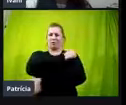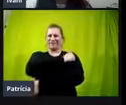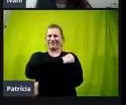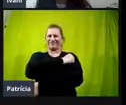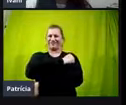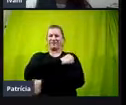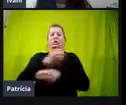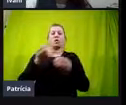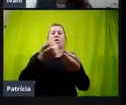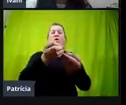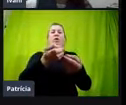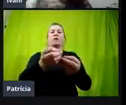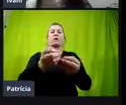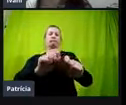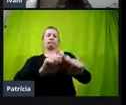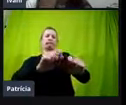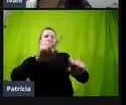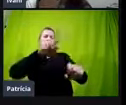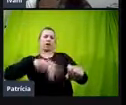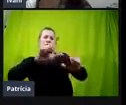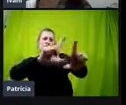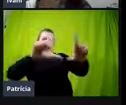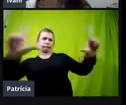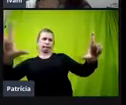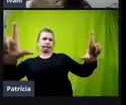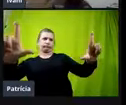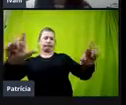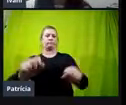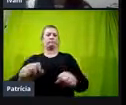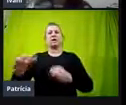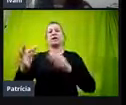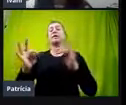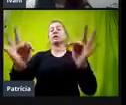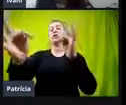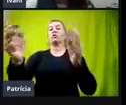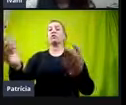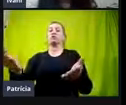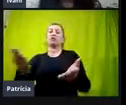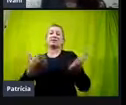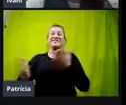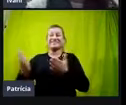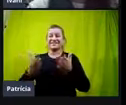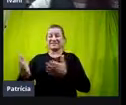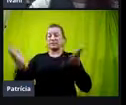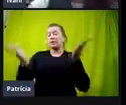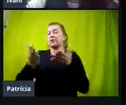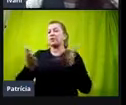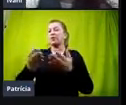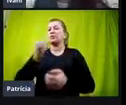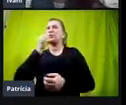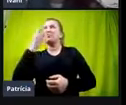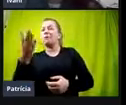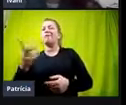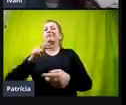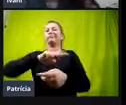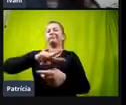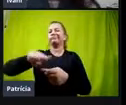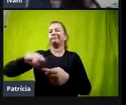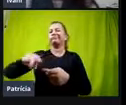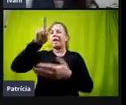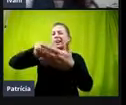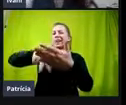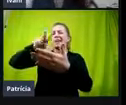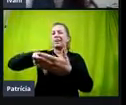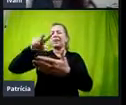bota ali um leitor de tela, né, que é um recurso de tecnologia assistiva que hoje, né, que bom, existem leitores de tela muito